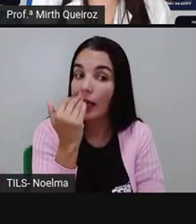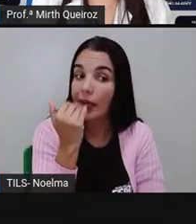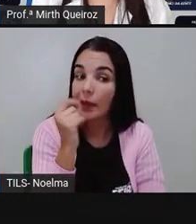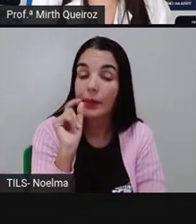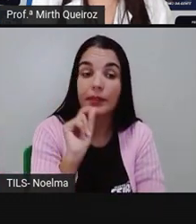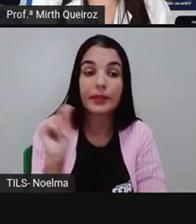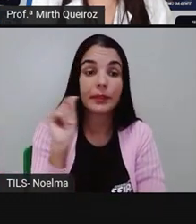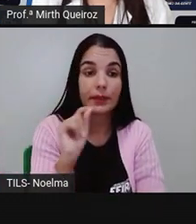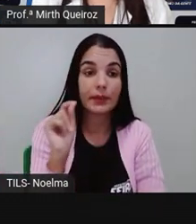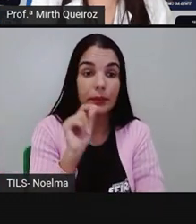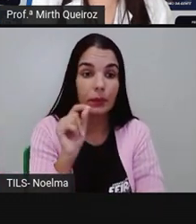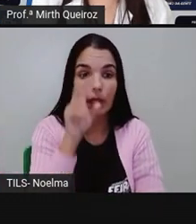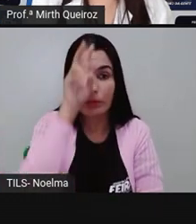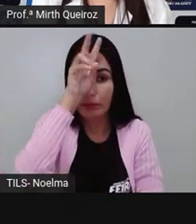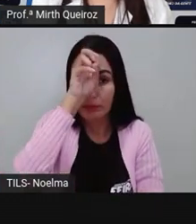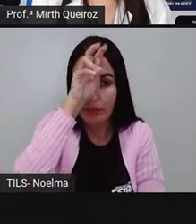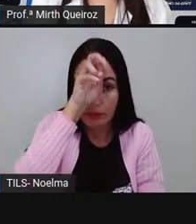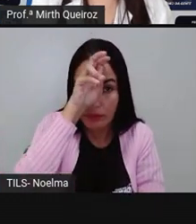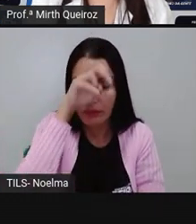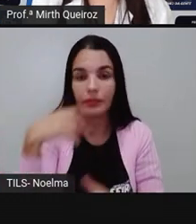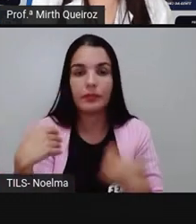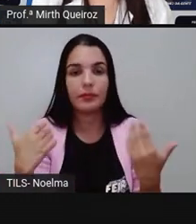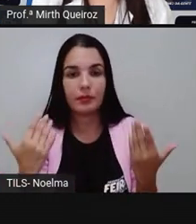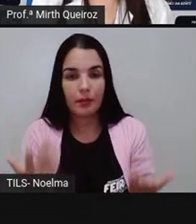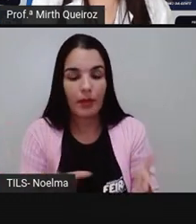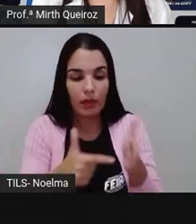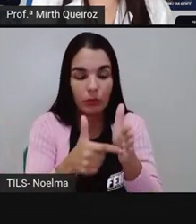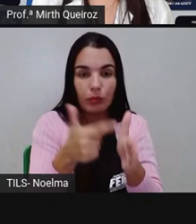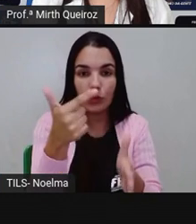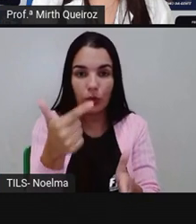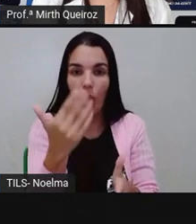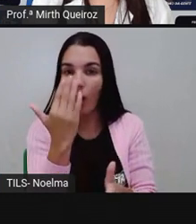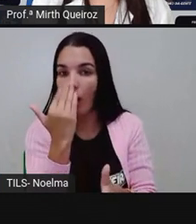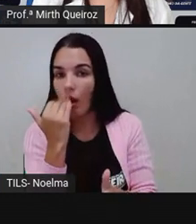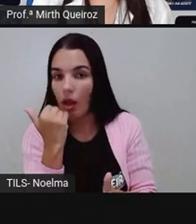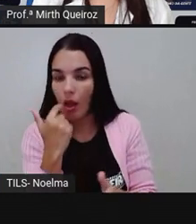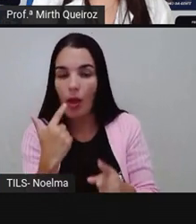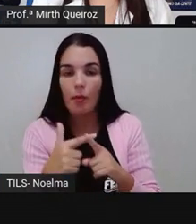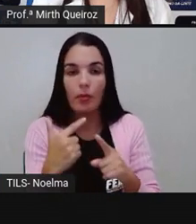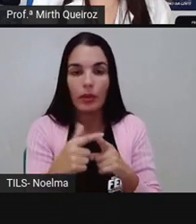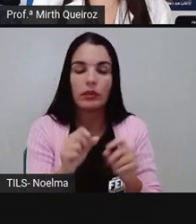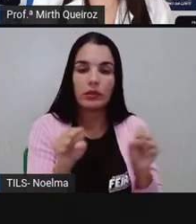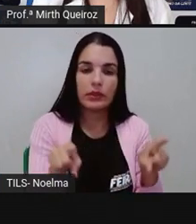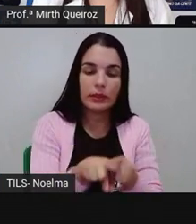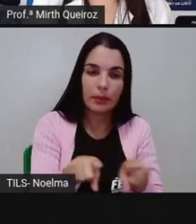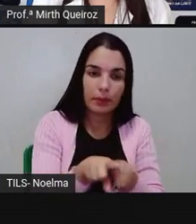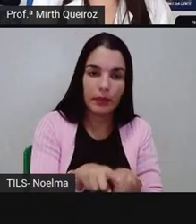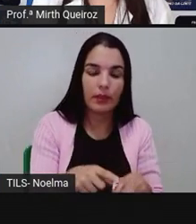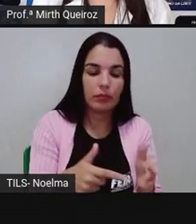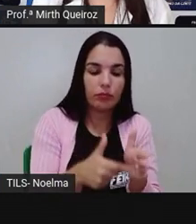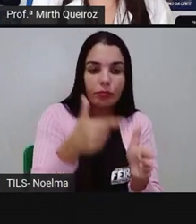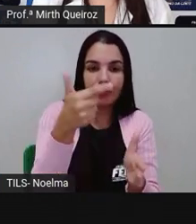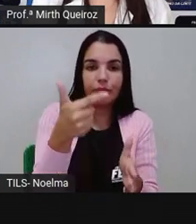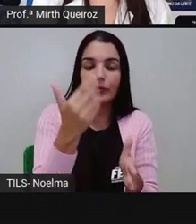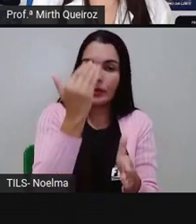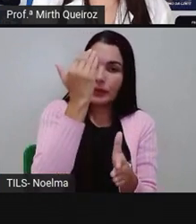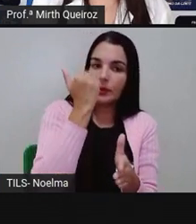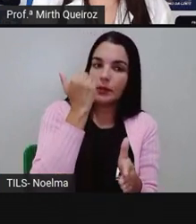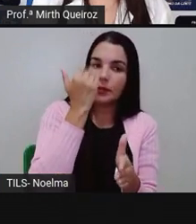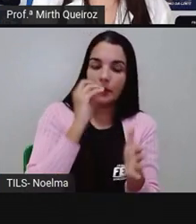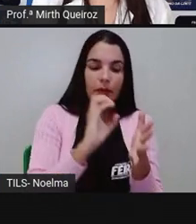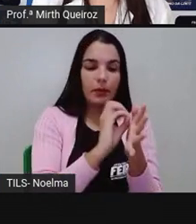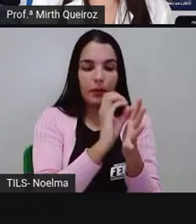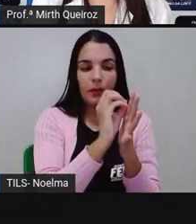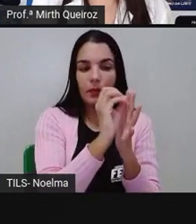caso, o consumidor secundário, uma vez que o alimento dele é um consumidor também. Então ele é o segundo consumidor da